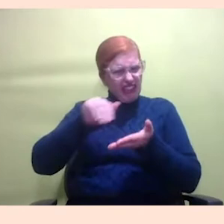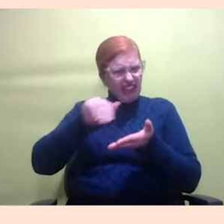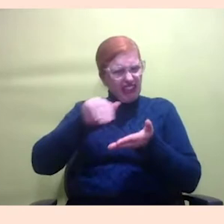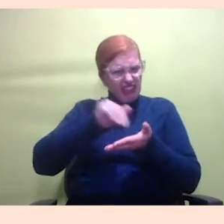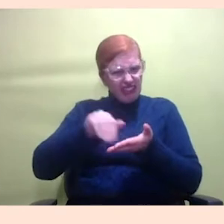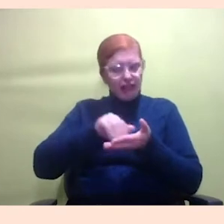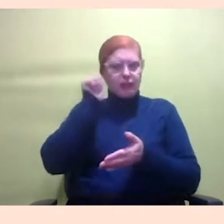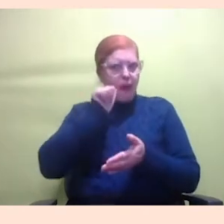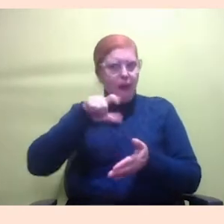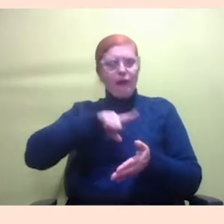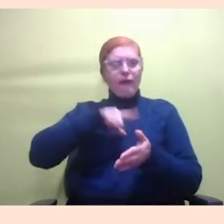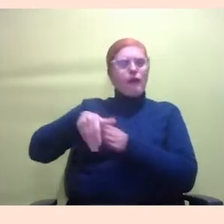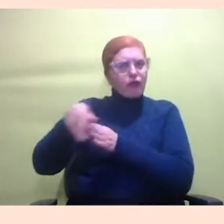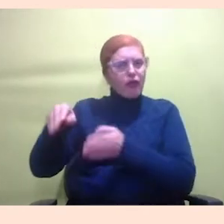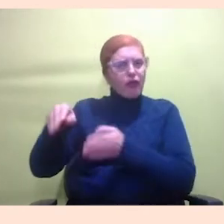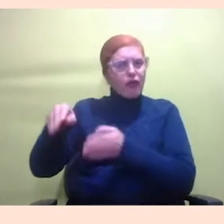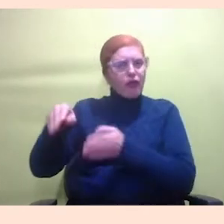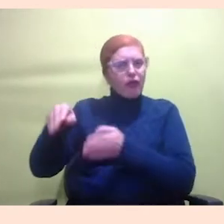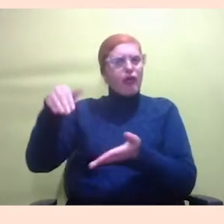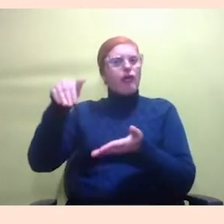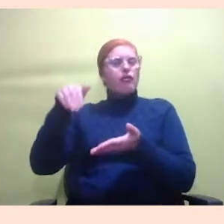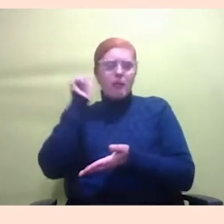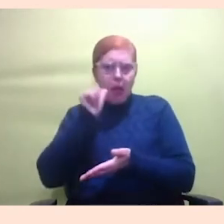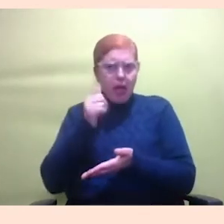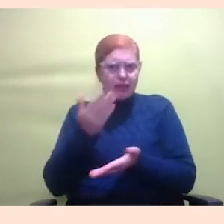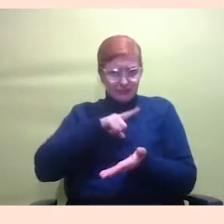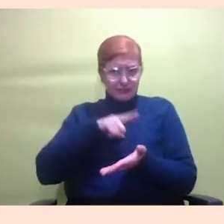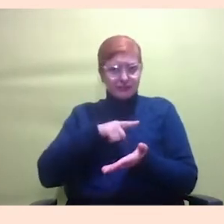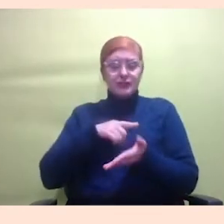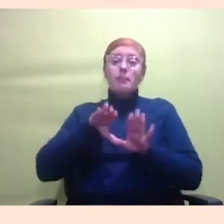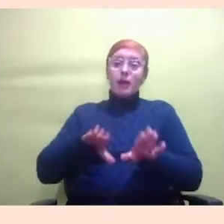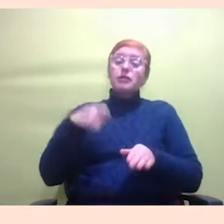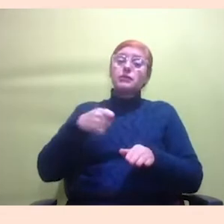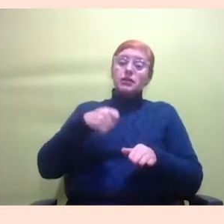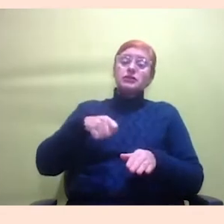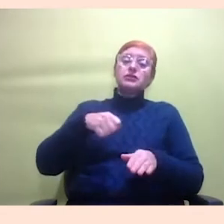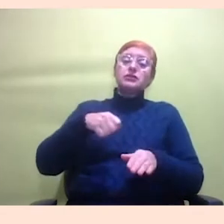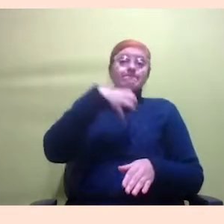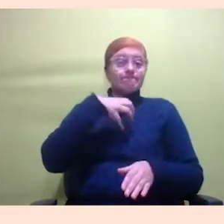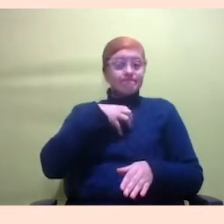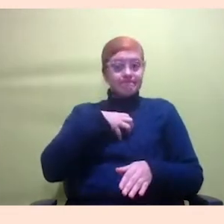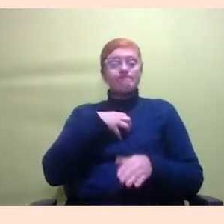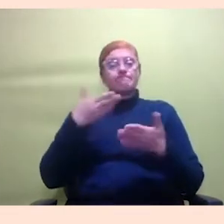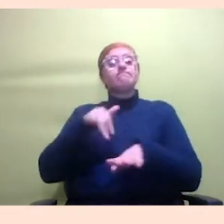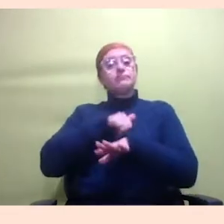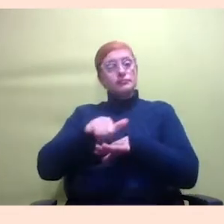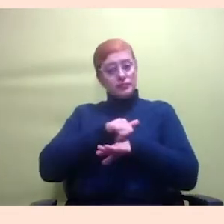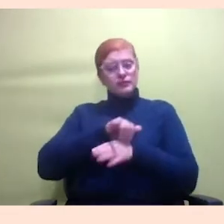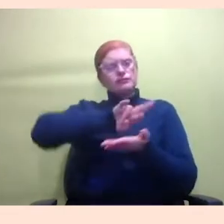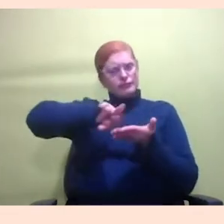se sinta dentro dessa parte. Eu acho que as estratégias são essas diversas que a gente pode tentar, né? Tentar a vida, enfim,